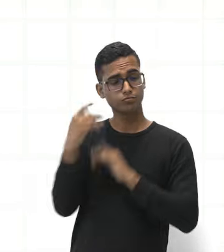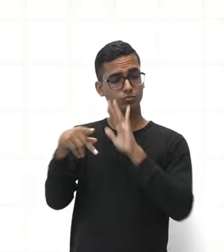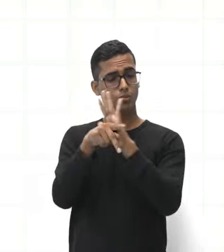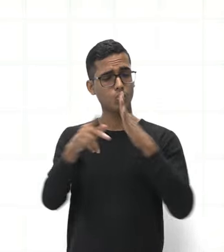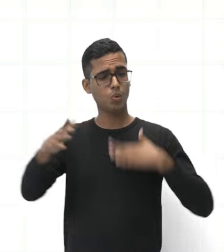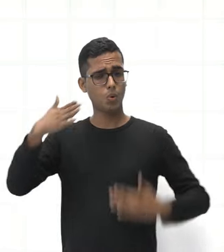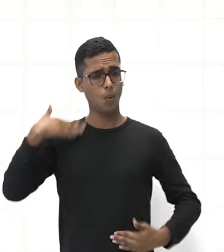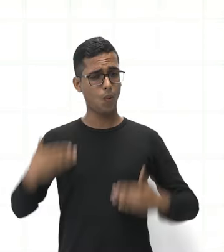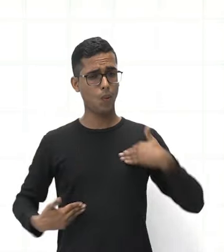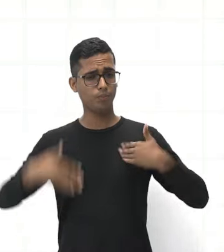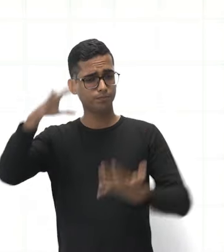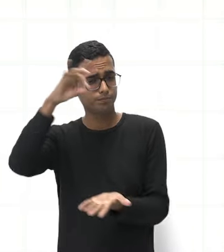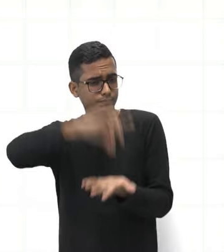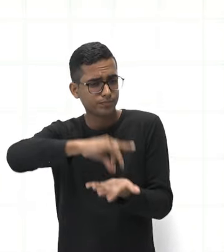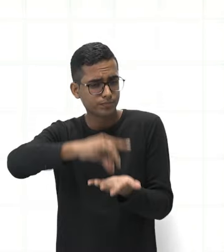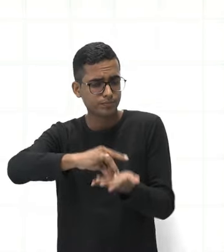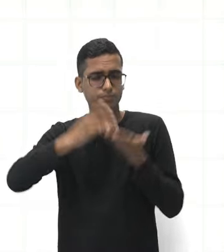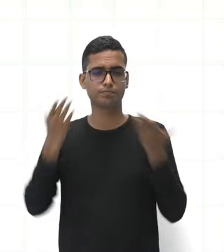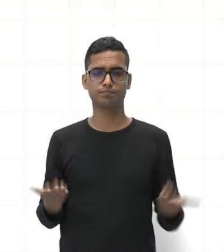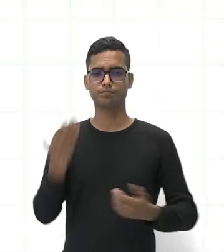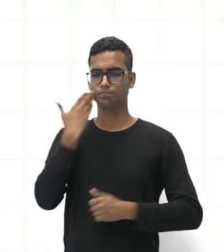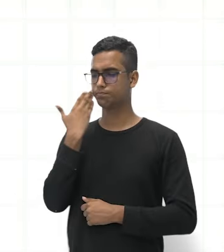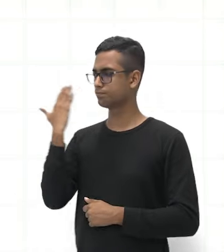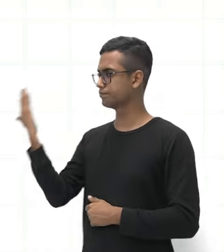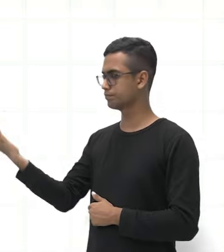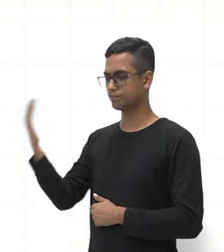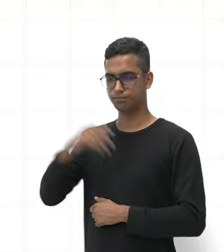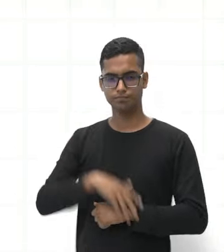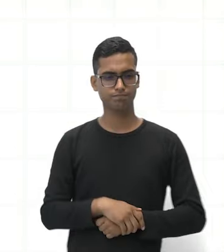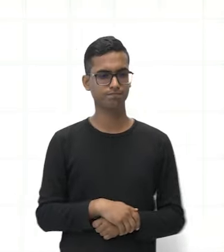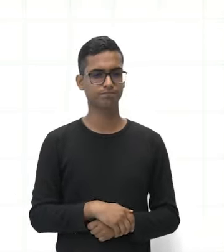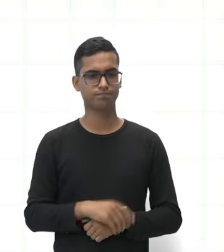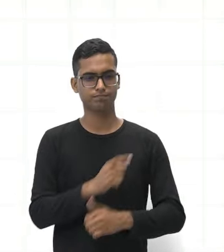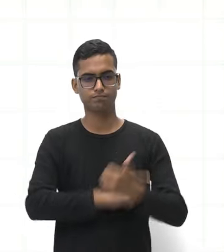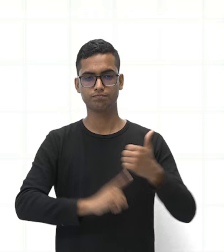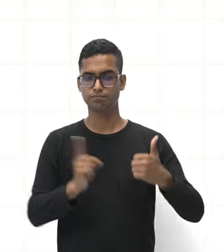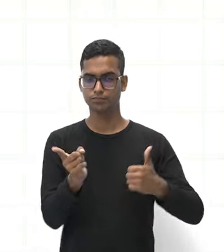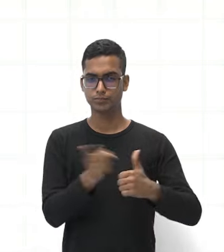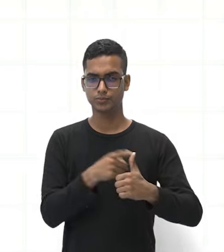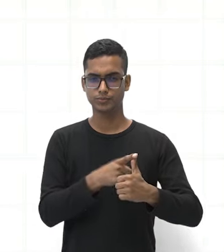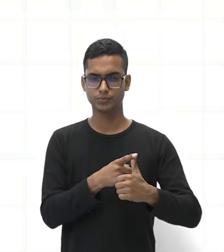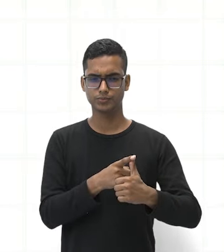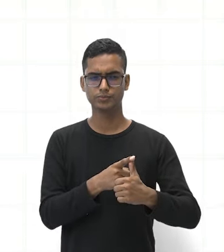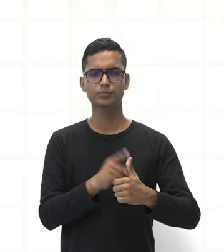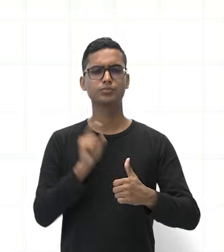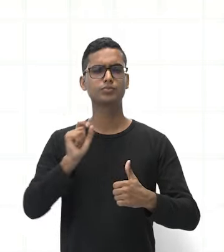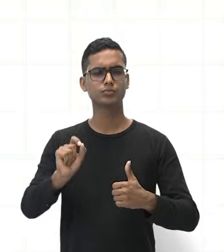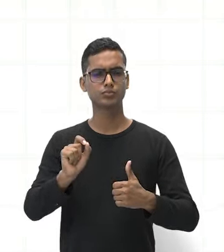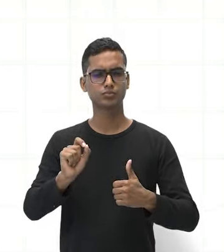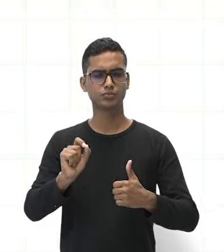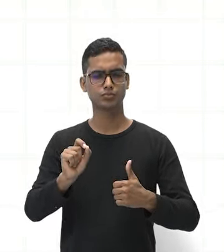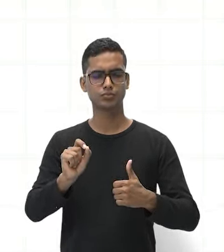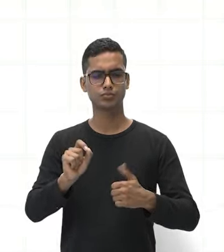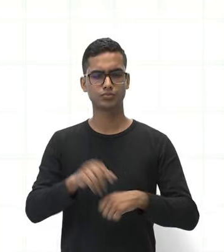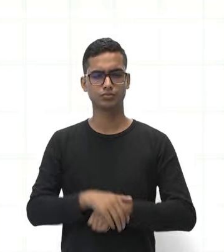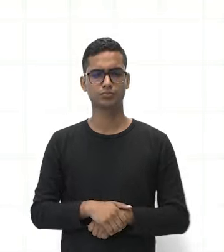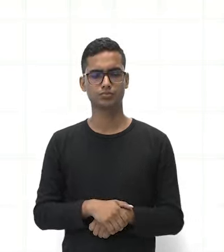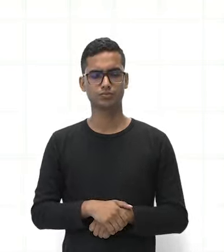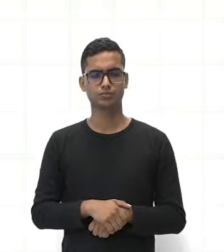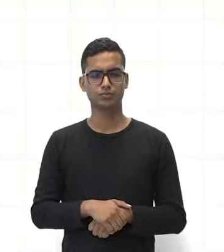para o nosso corpo. Vamos ver algumas dessas funções. A primeira que a gente sempre